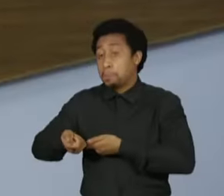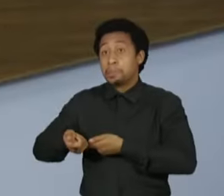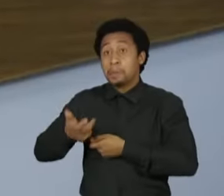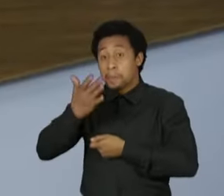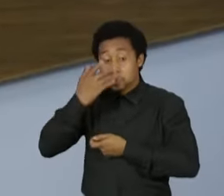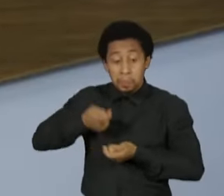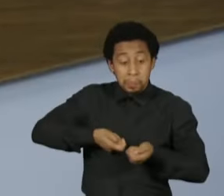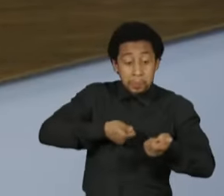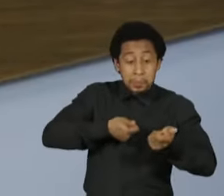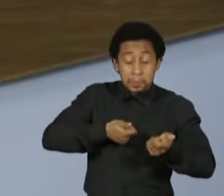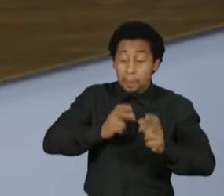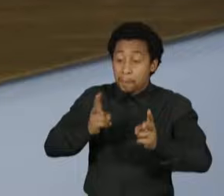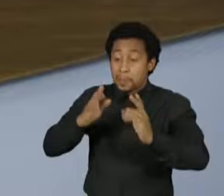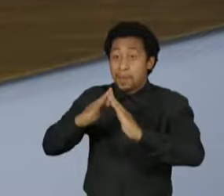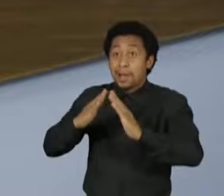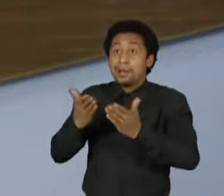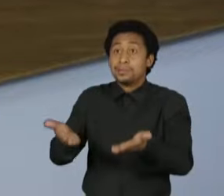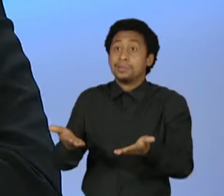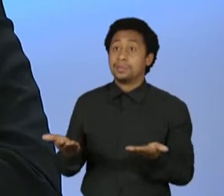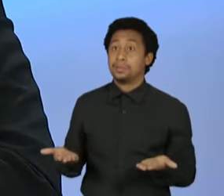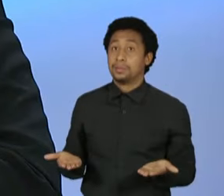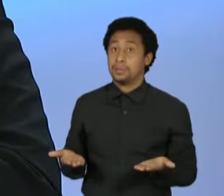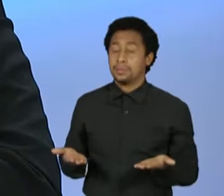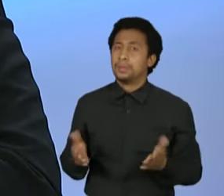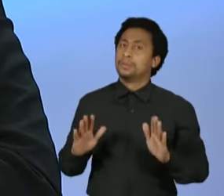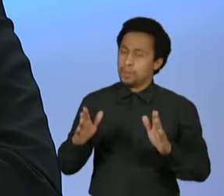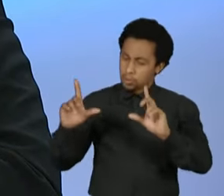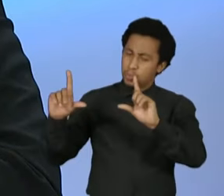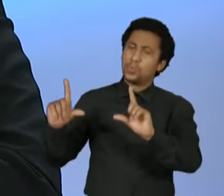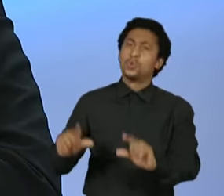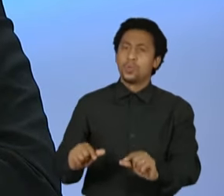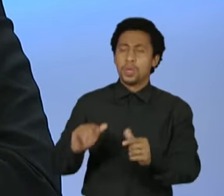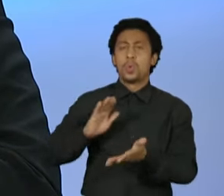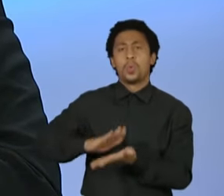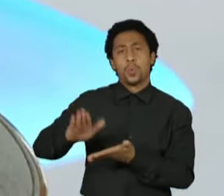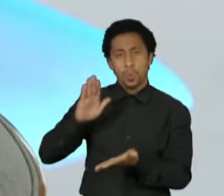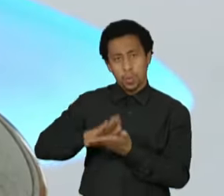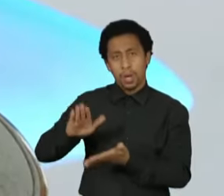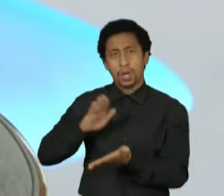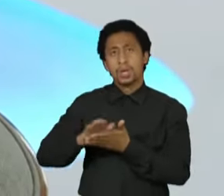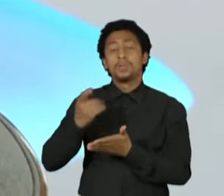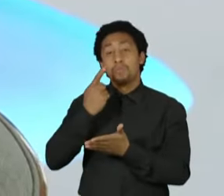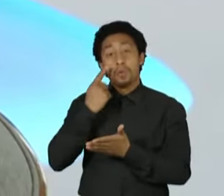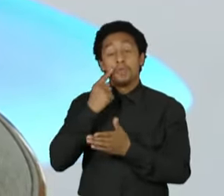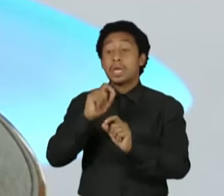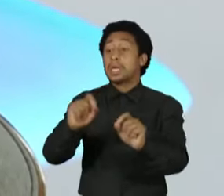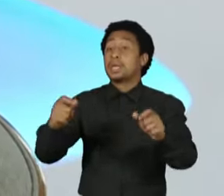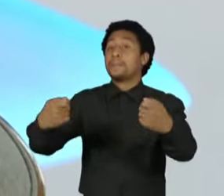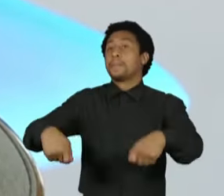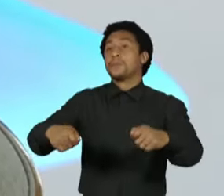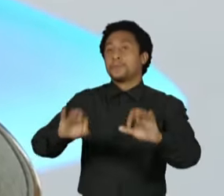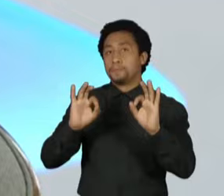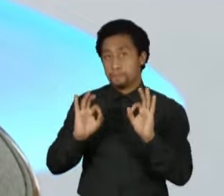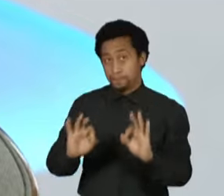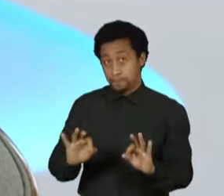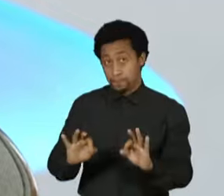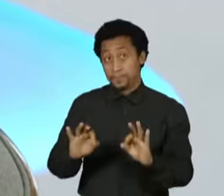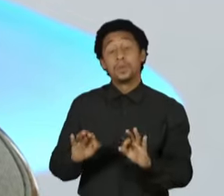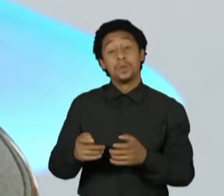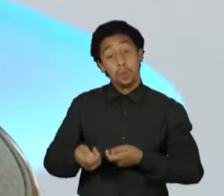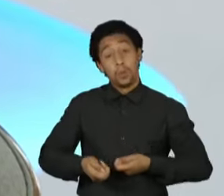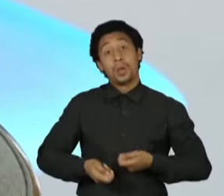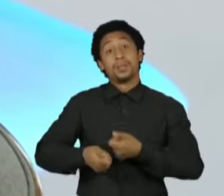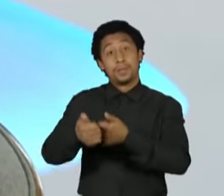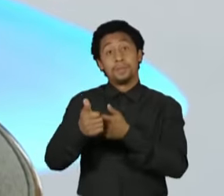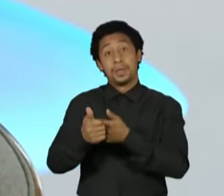mais o cadastro único que foi destruído. Então, você vai diminuir o gasto, garantindo para quem precisa o Auxílio Brasil. Você, com orçamento secreto,